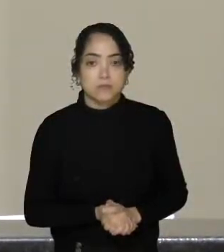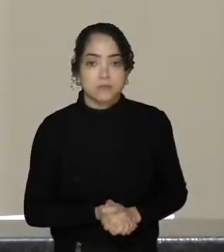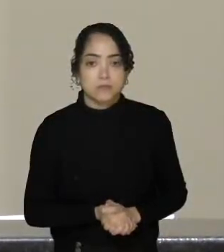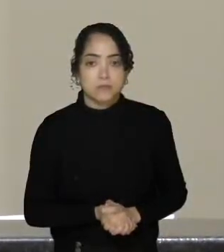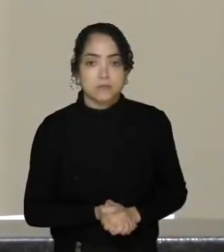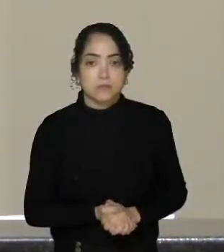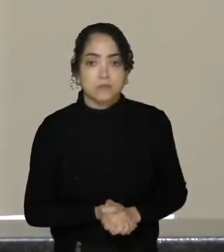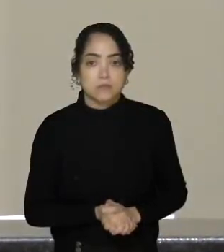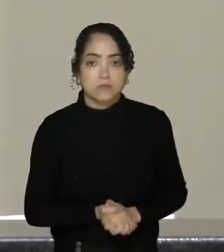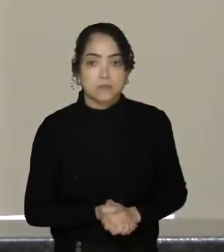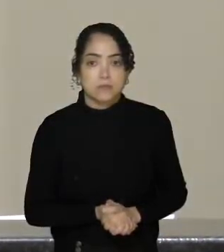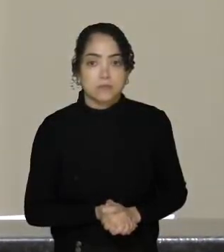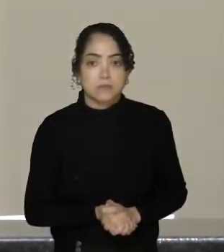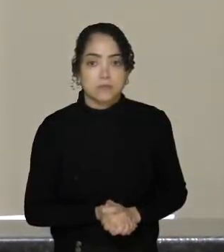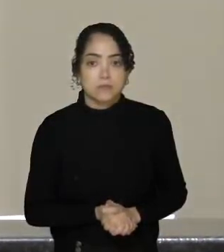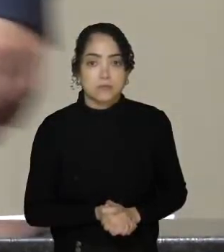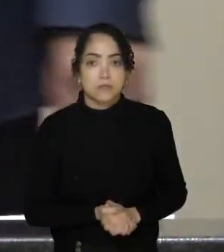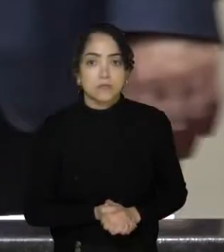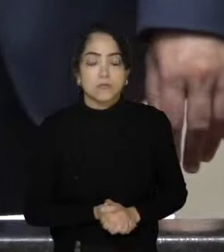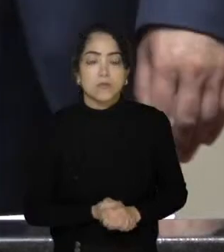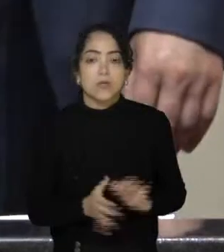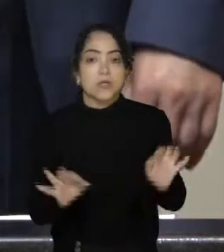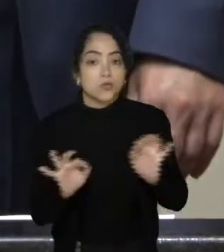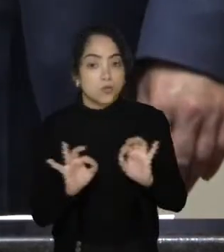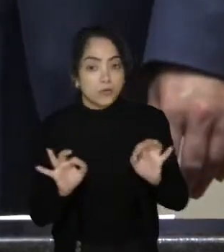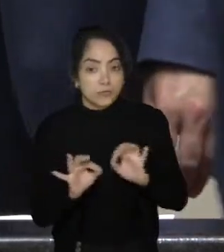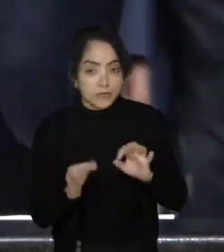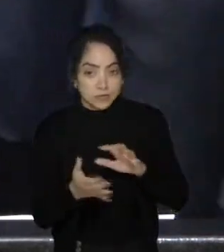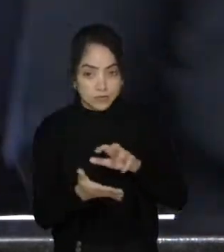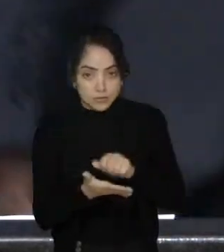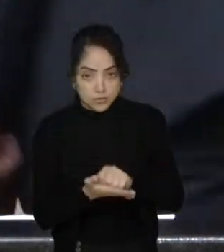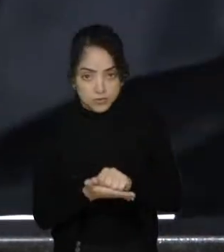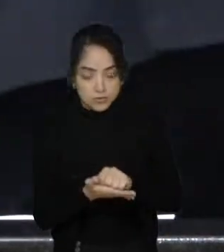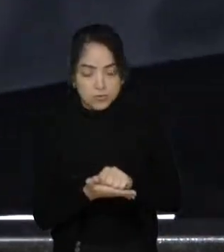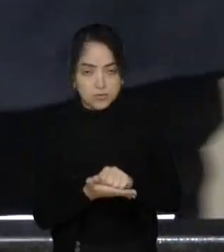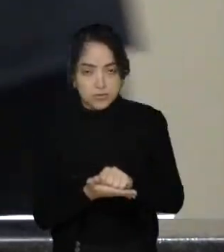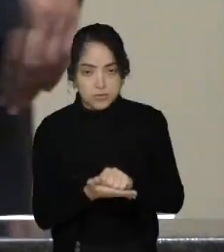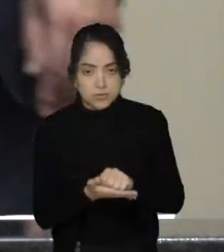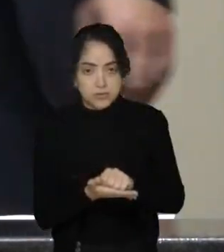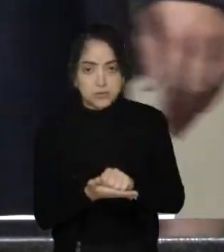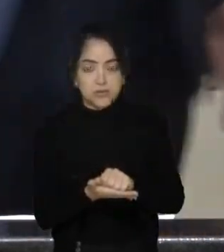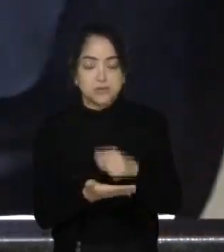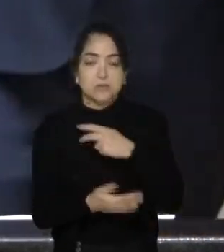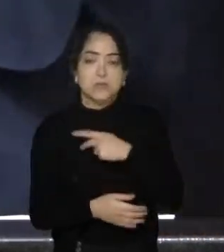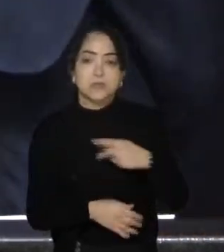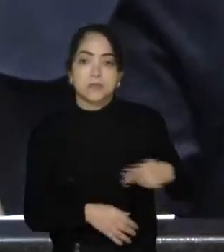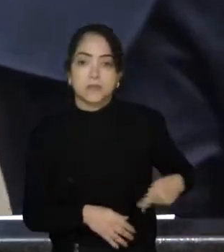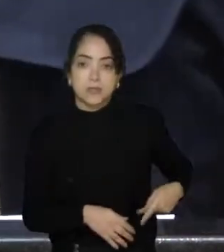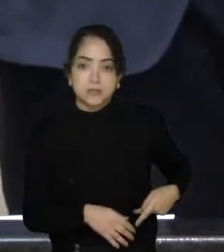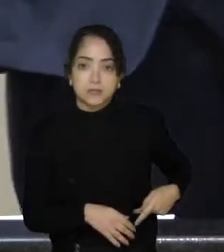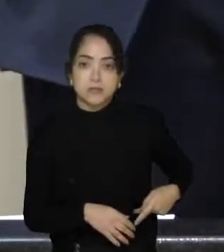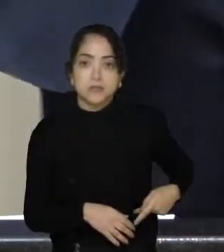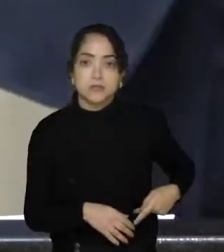Não havendo mais oradores inscritos, esta presidência